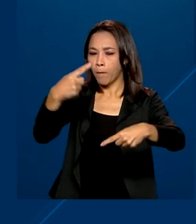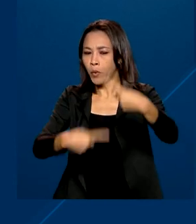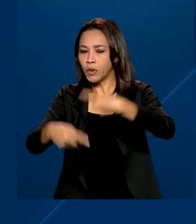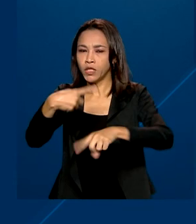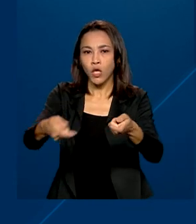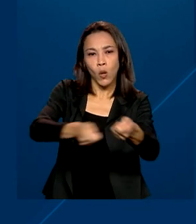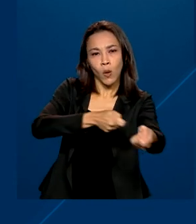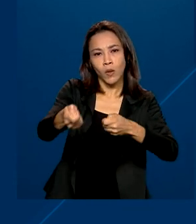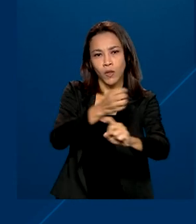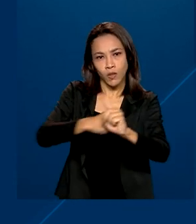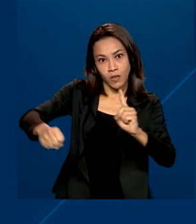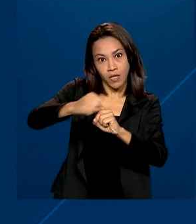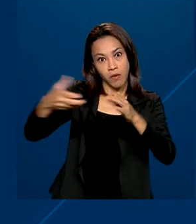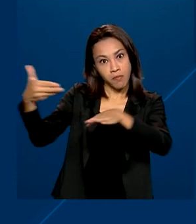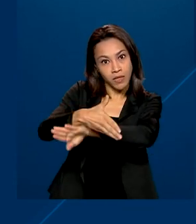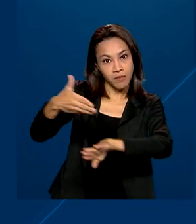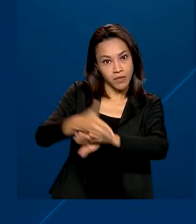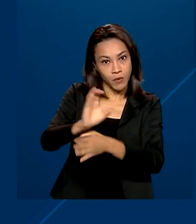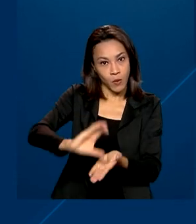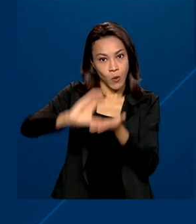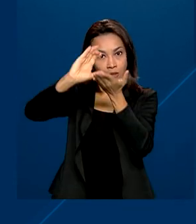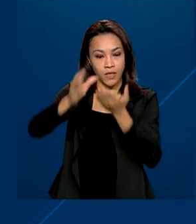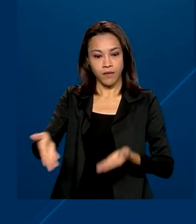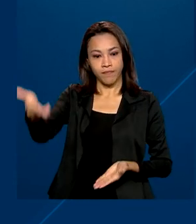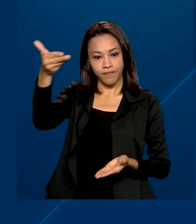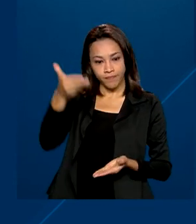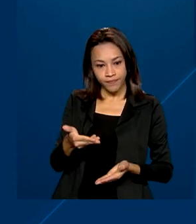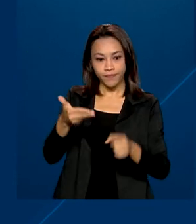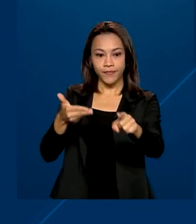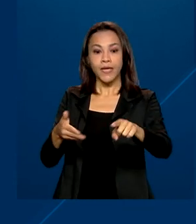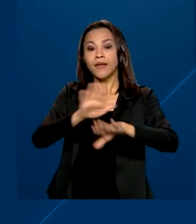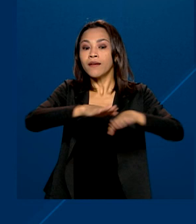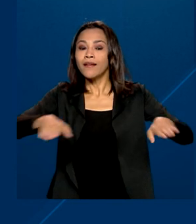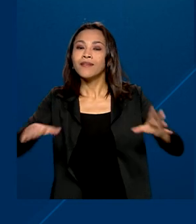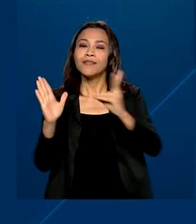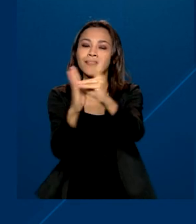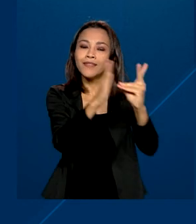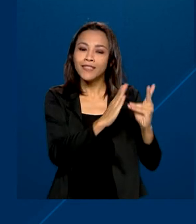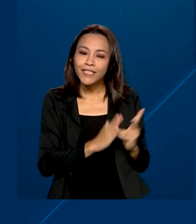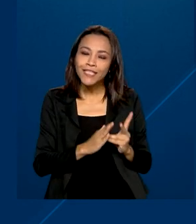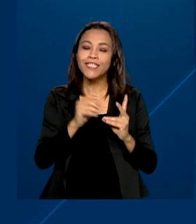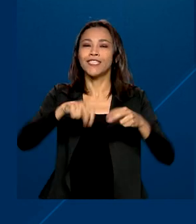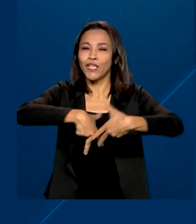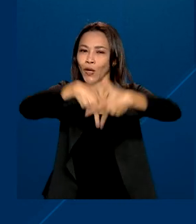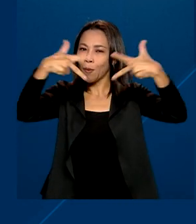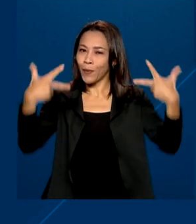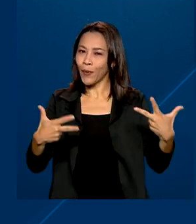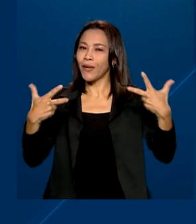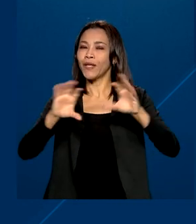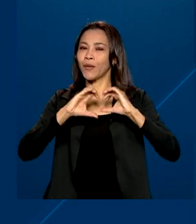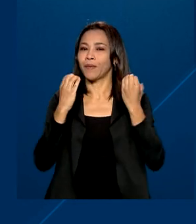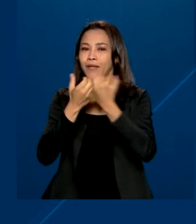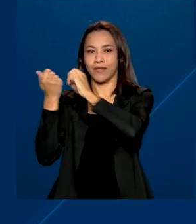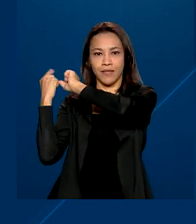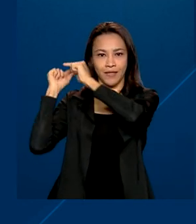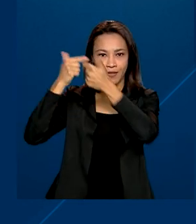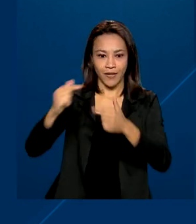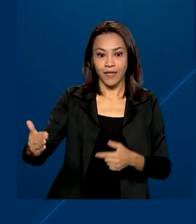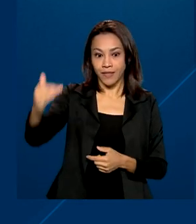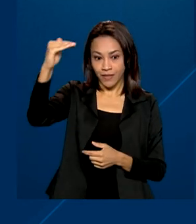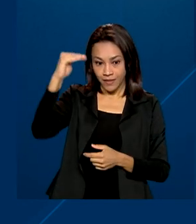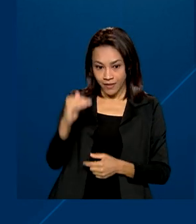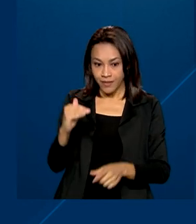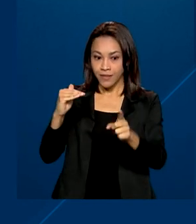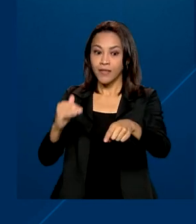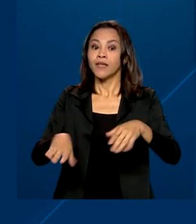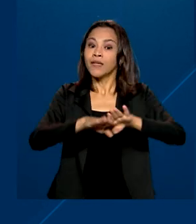participação em conselhos, crianças indígenas, quilombolas e comunidades tradicionais, criança e adolescente